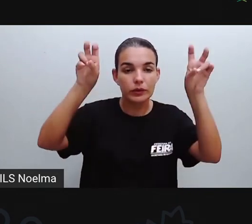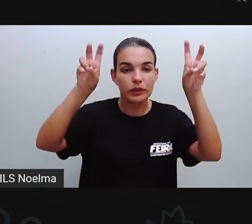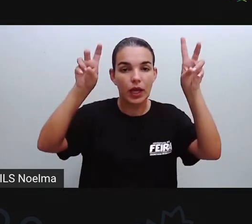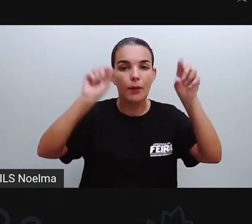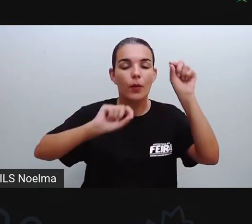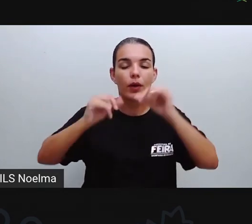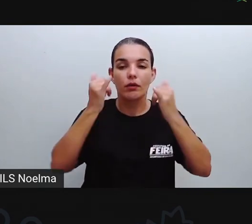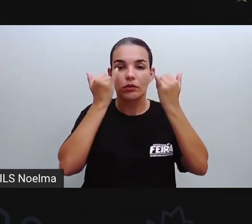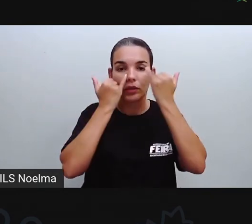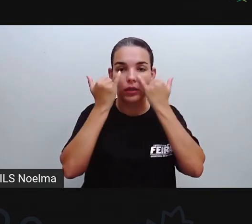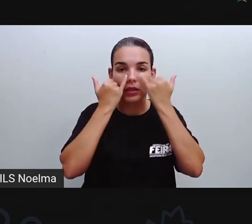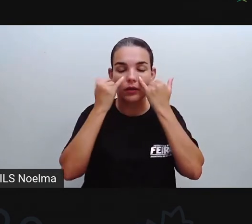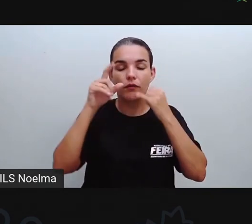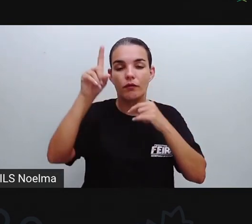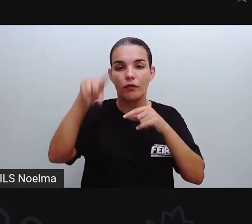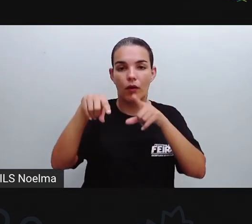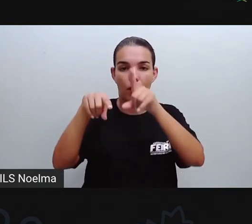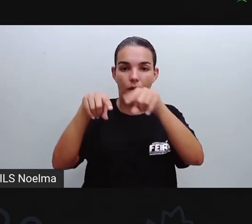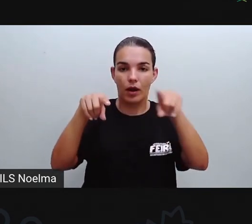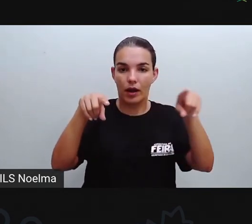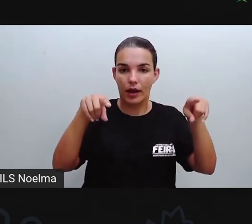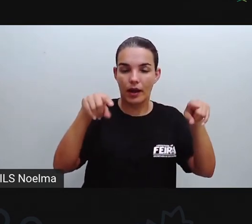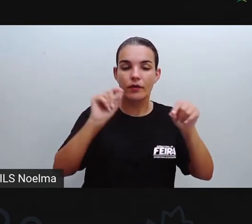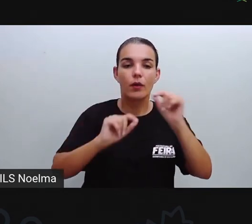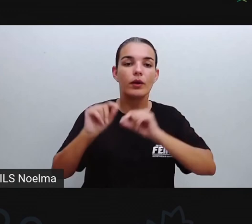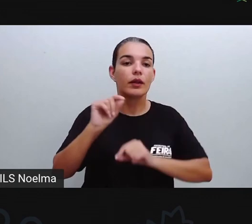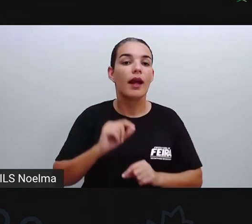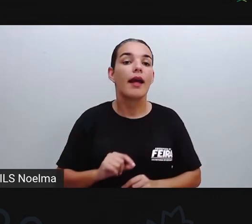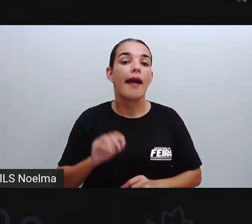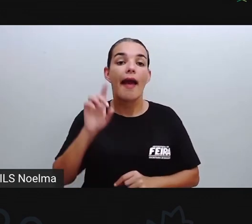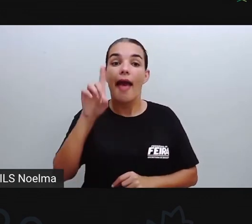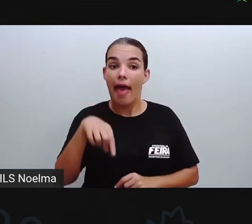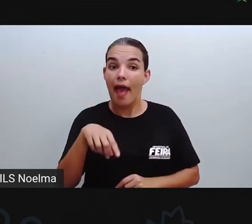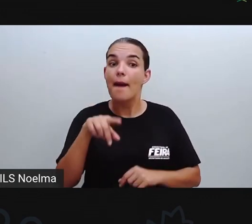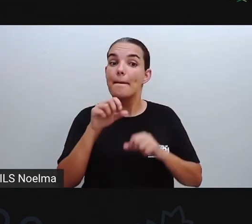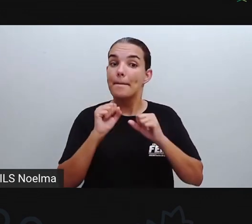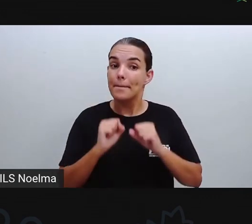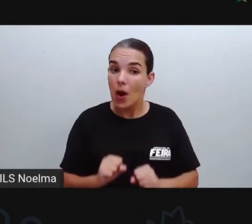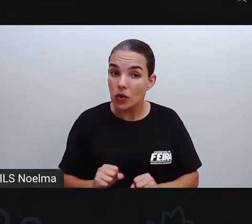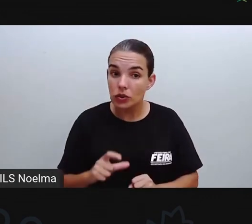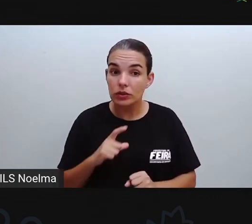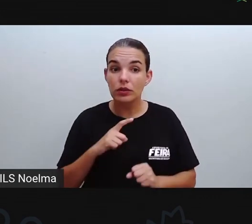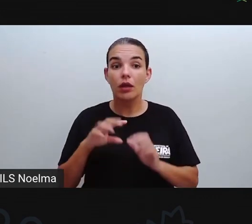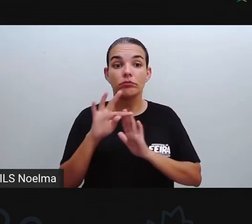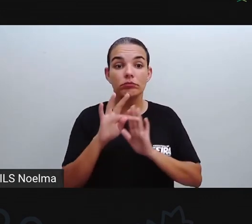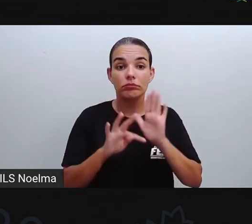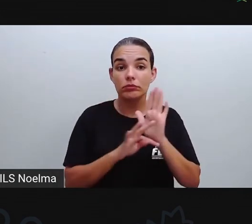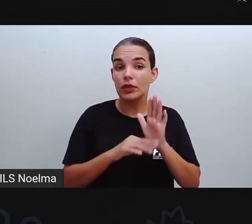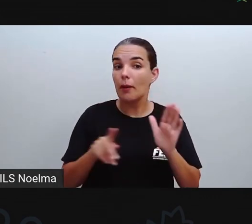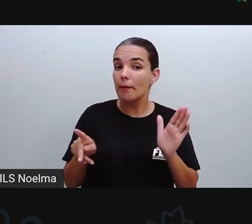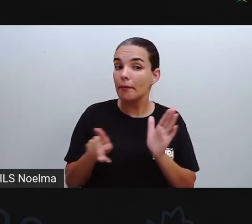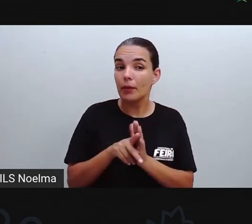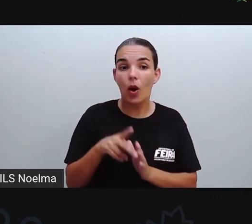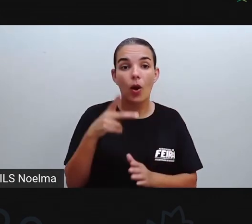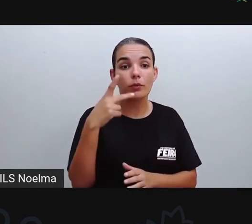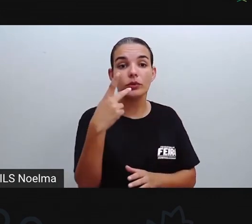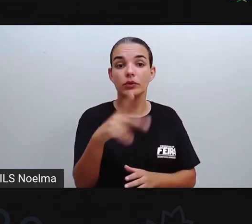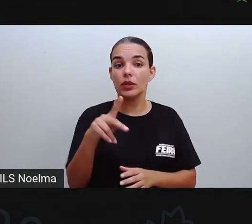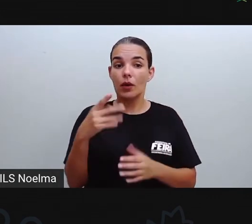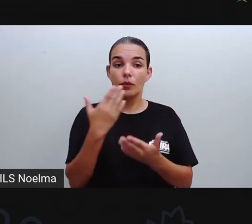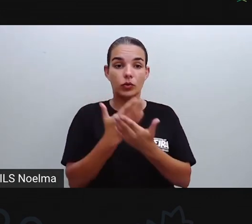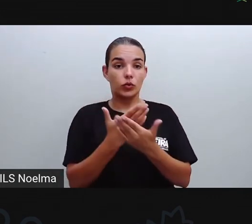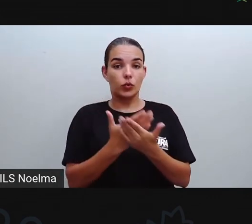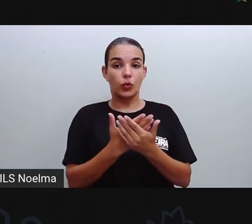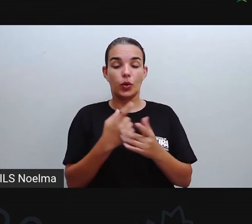infográficos, é que vocês podem utilizar esse tipo de gênero textual até mesmo para o estudo de vocês. Vocês podem